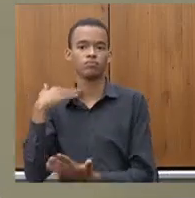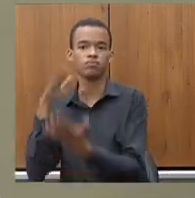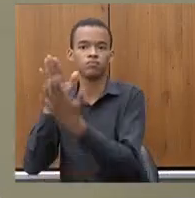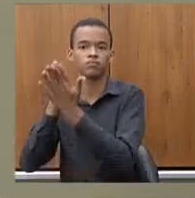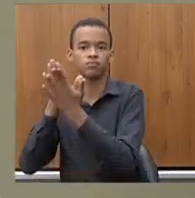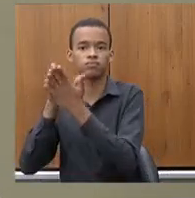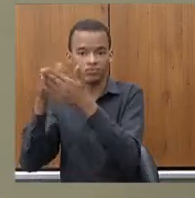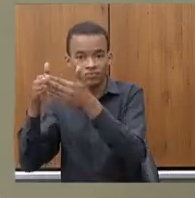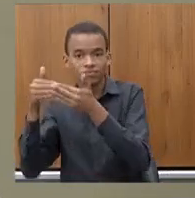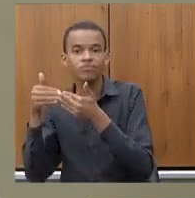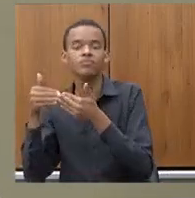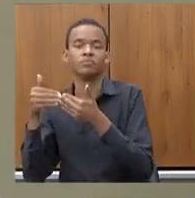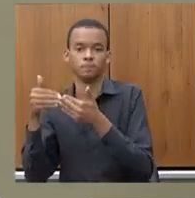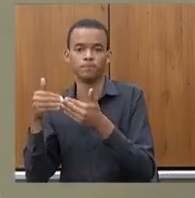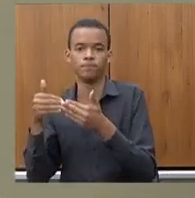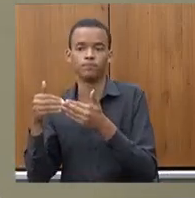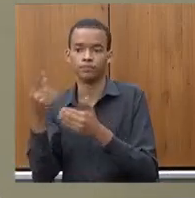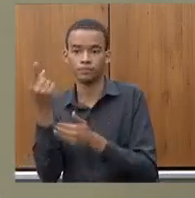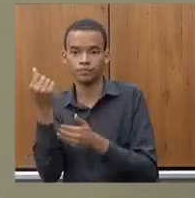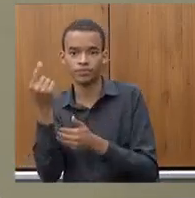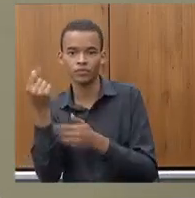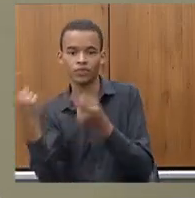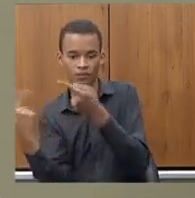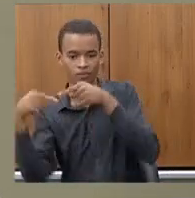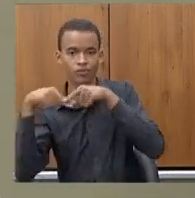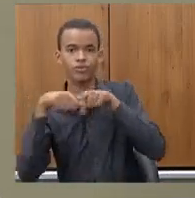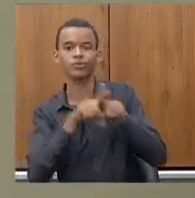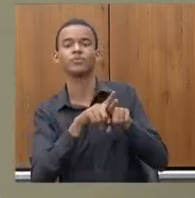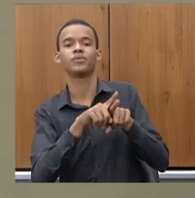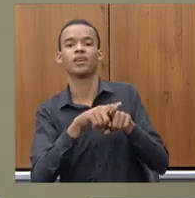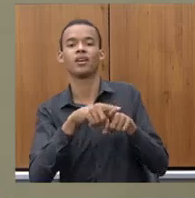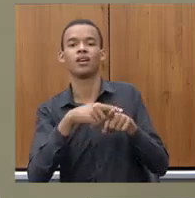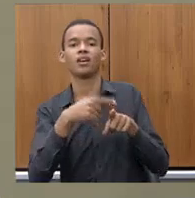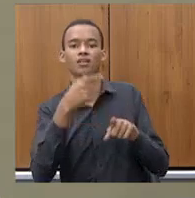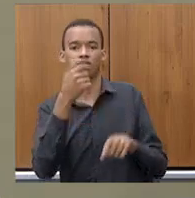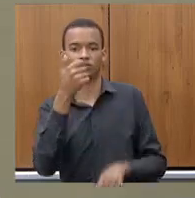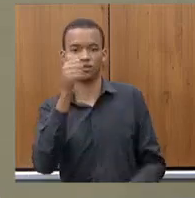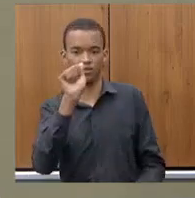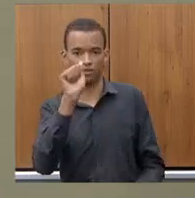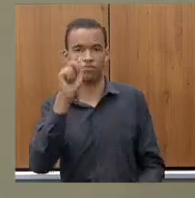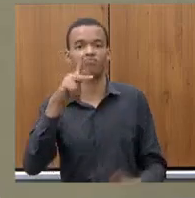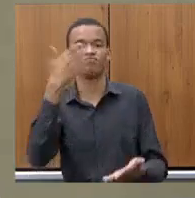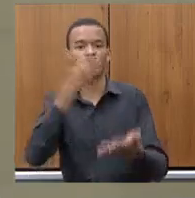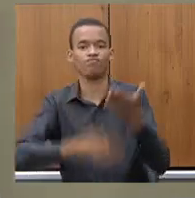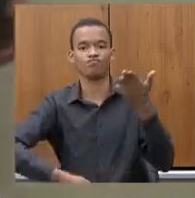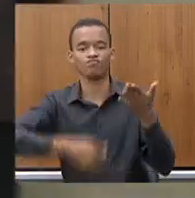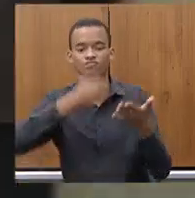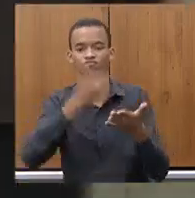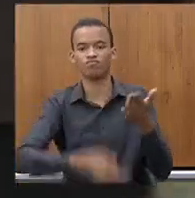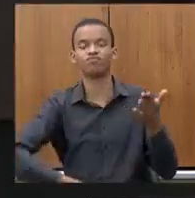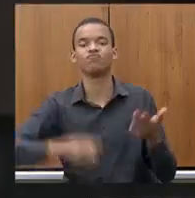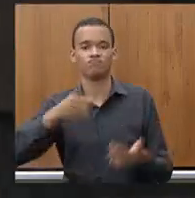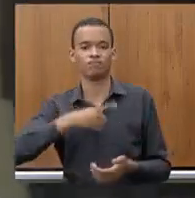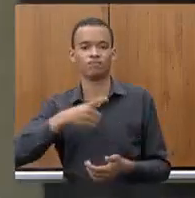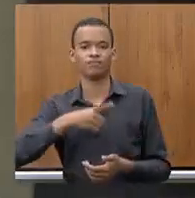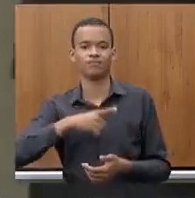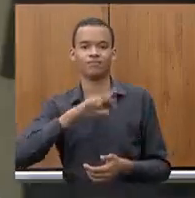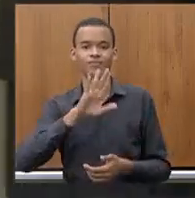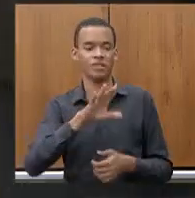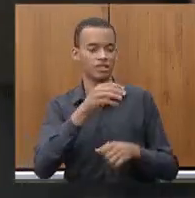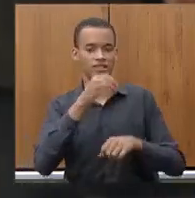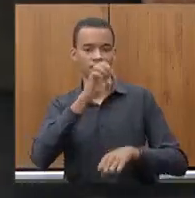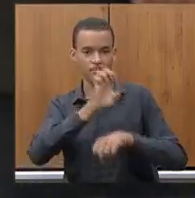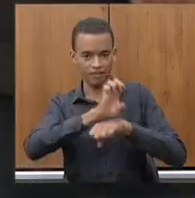foram até o banco, pegaram o empréstimo e começaram a ter o desconto na flor de pagamento, só que o Estado não passava esse recurso para o banco